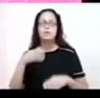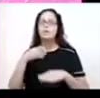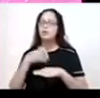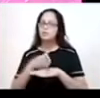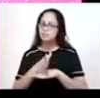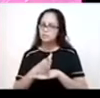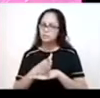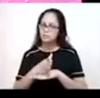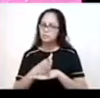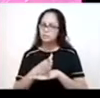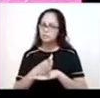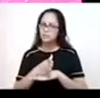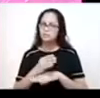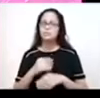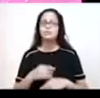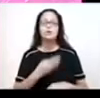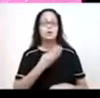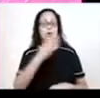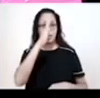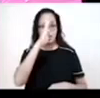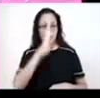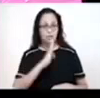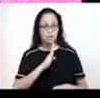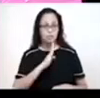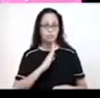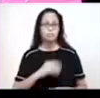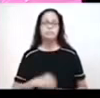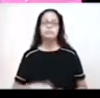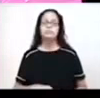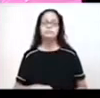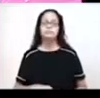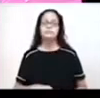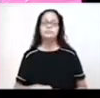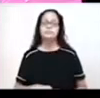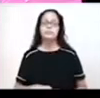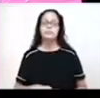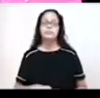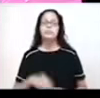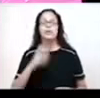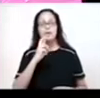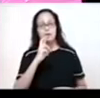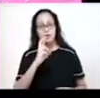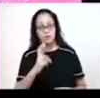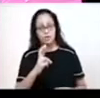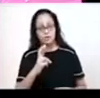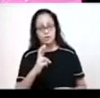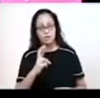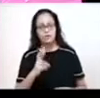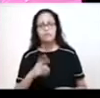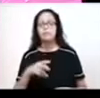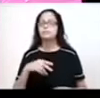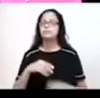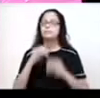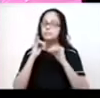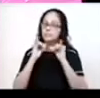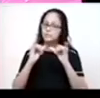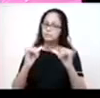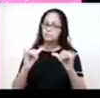e o tratamento é totalmente gratuito. Certo? Então, esse é o recado que eu tenho que dar para vocês.